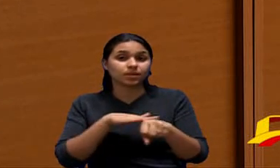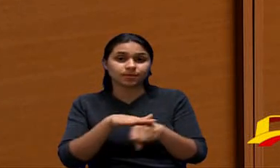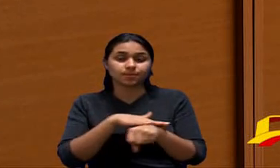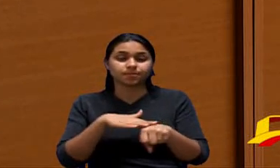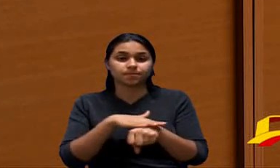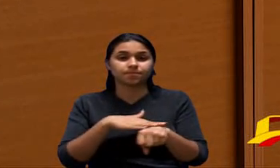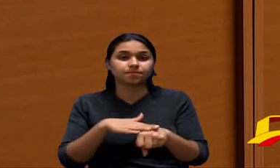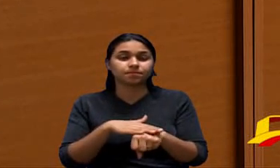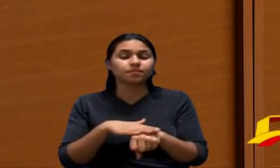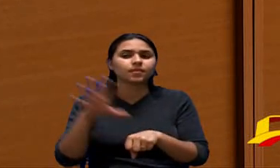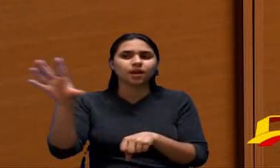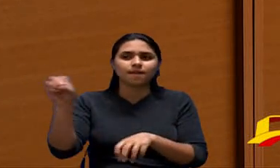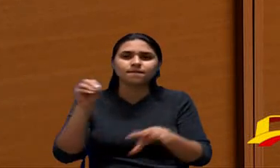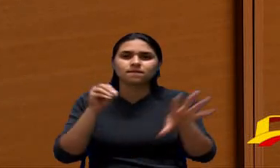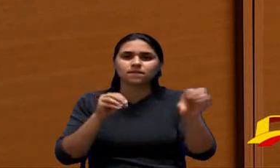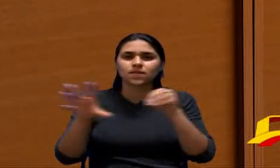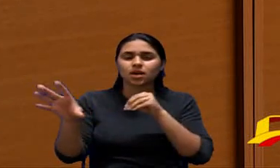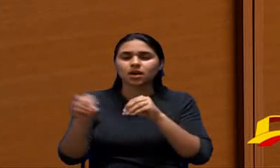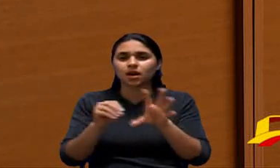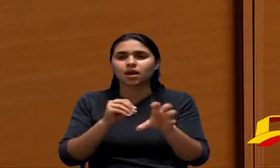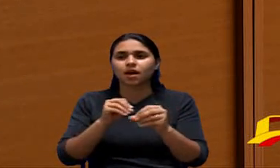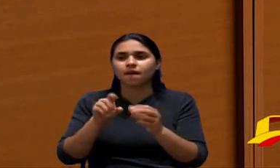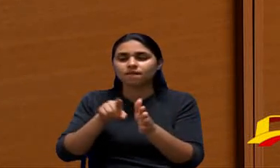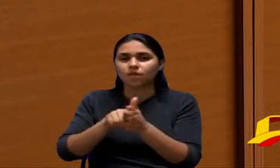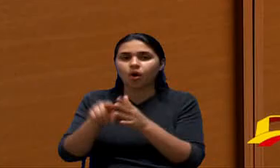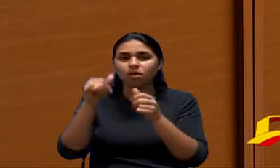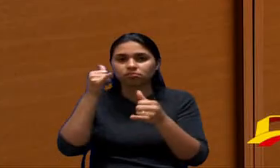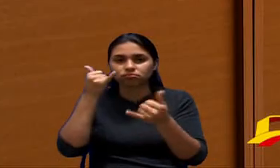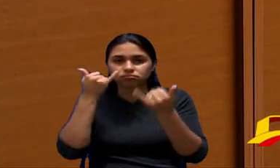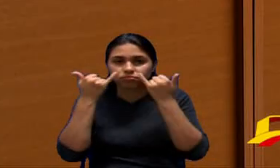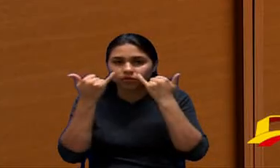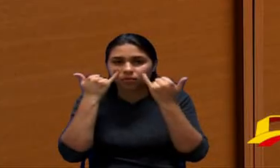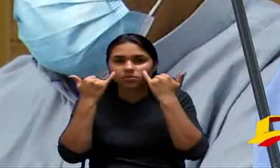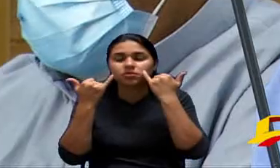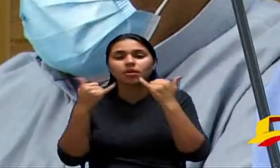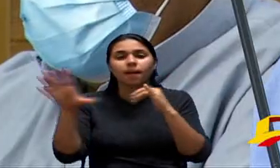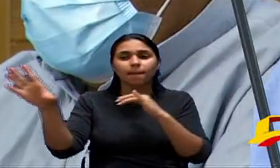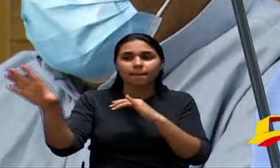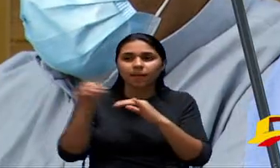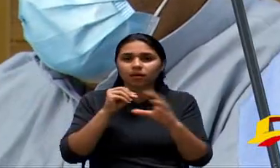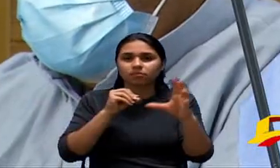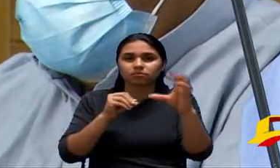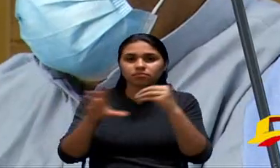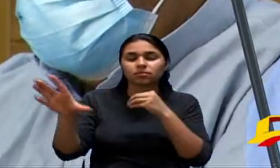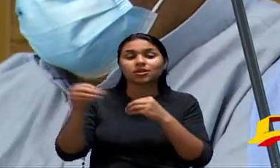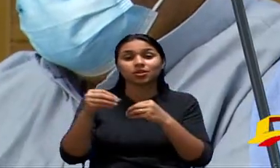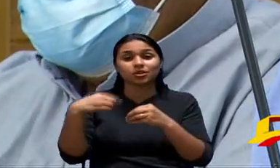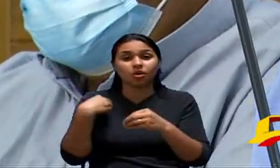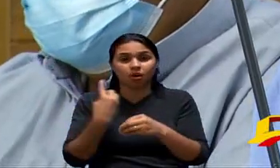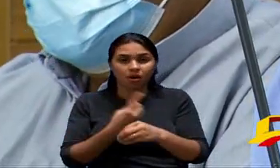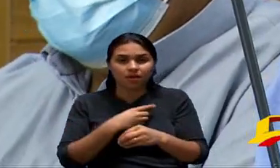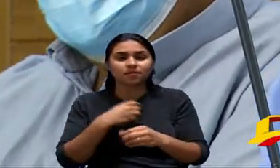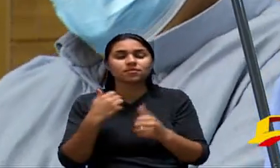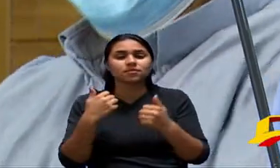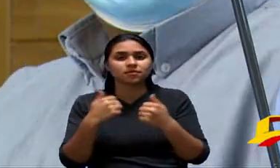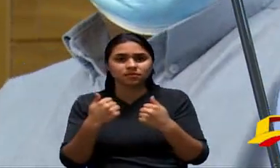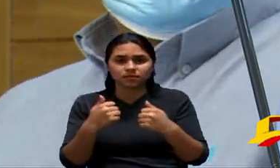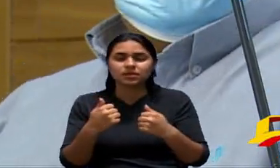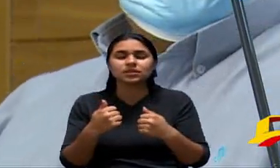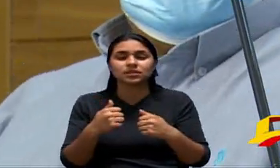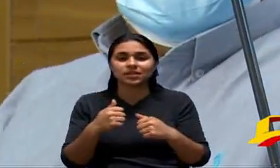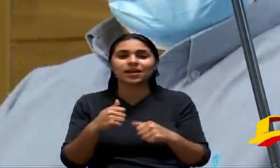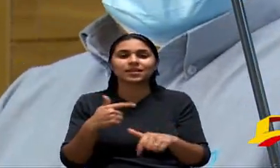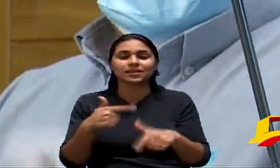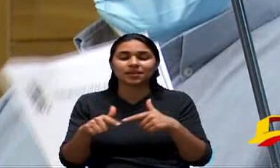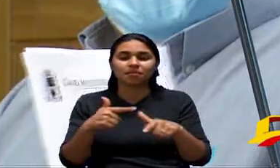Fábio eu vou buscar mais subsídio em cima disso aí também mas essa informação que você falou é isso aí nós vamos fazer a nossa parte né e o pessoal depois que faz uma